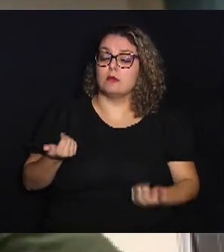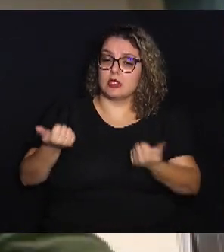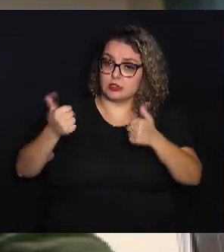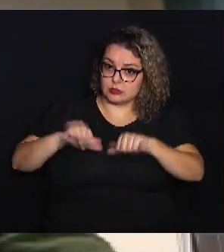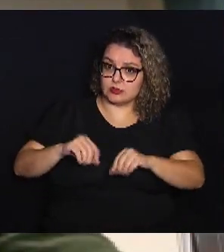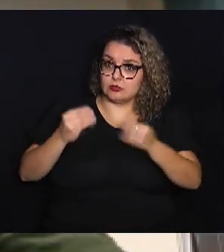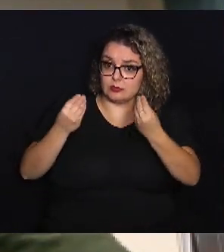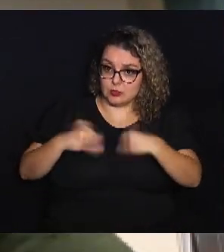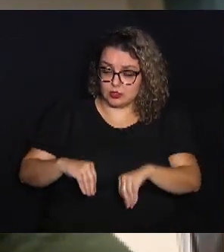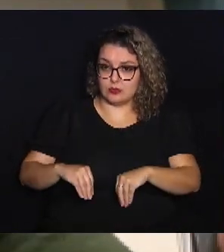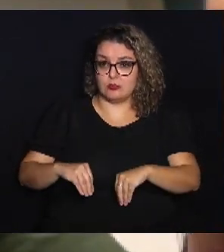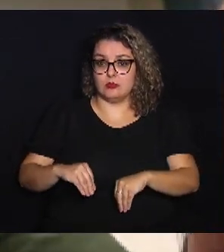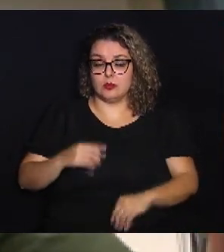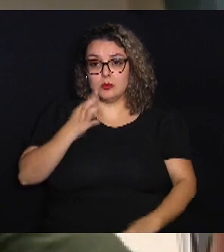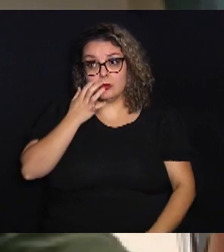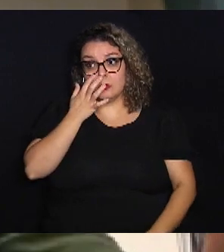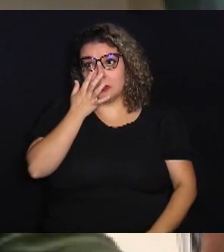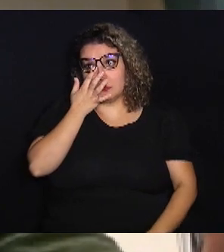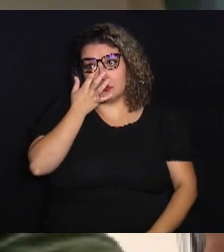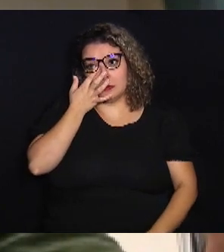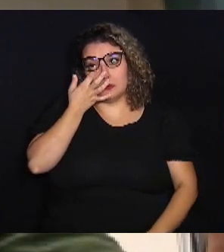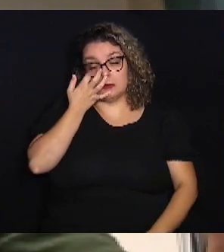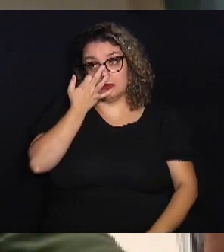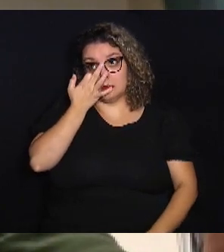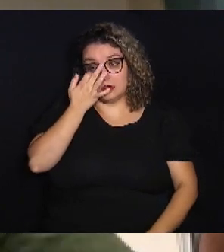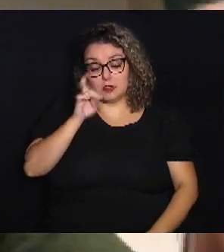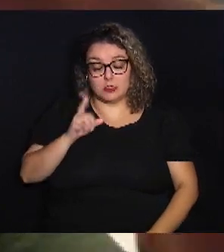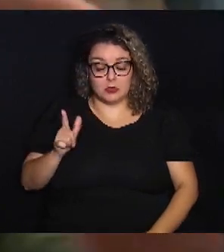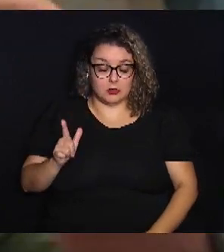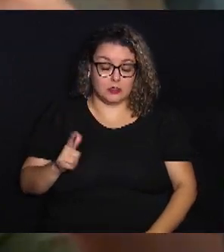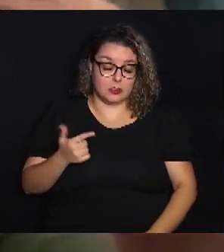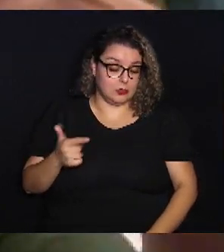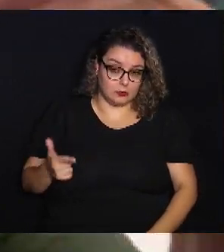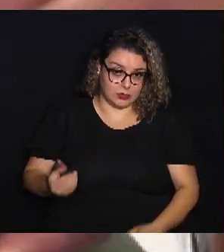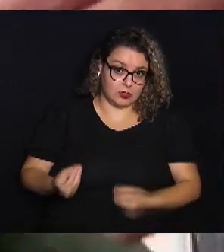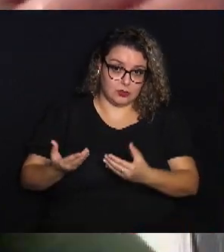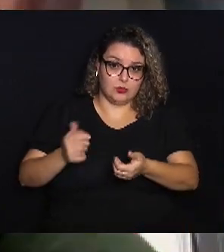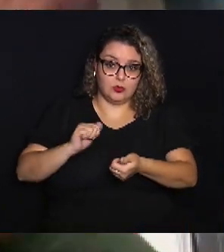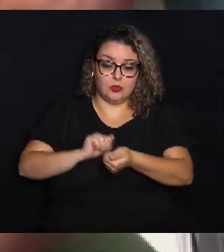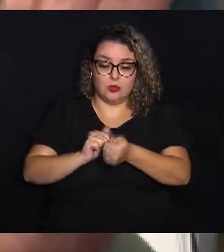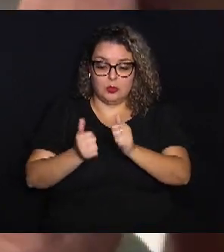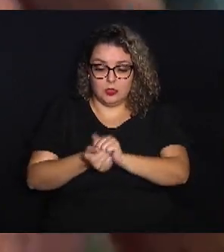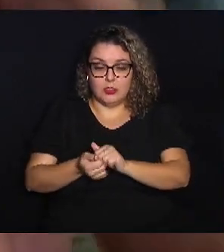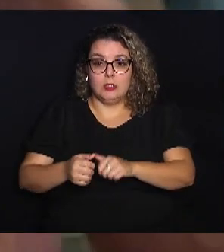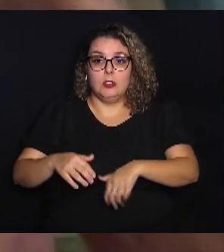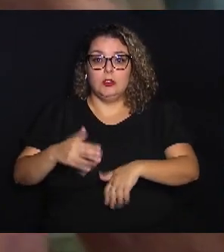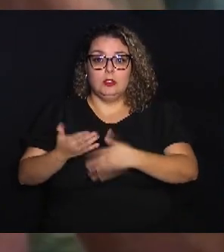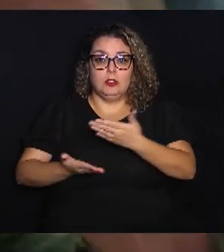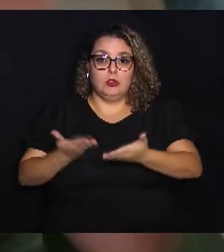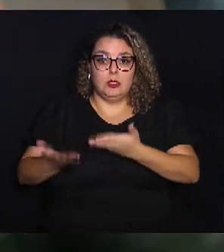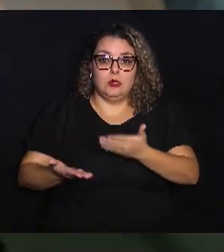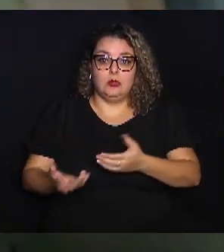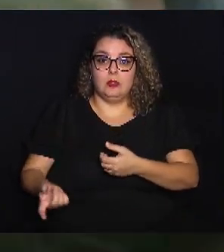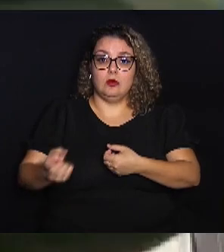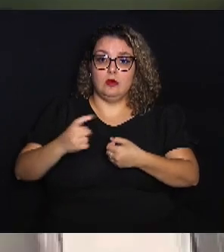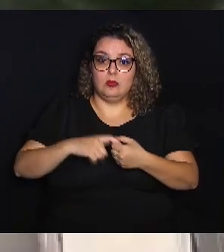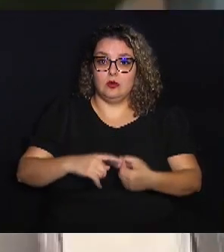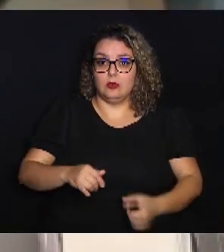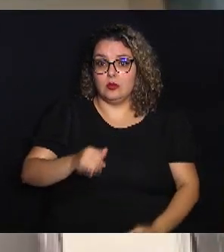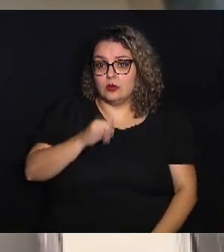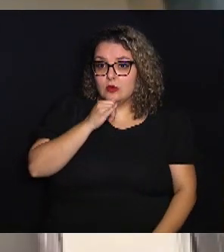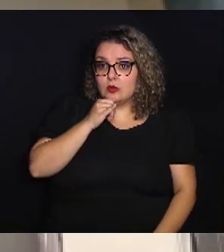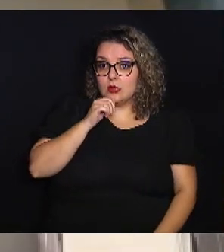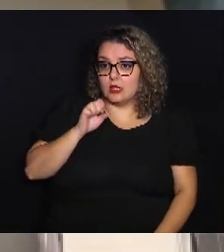mais prejudica. E não dando o tratamento adequado, vou voltar no exemplo do paciente